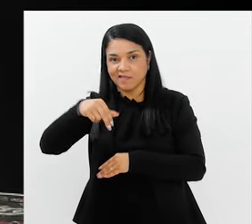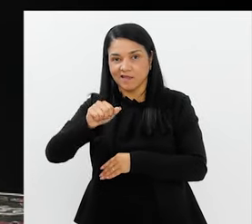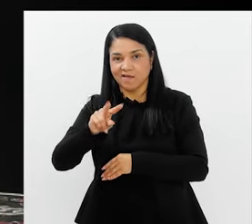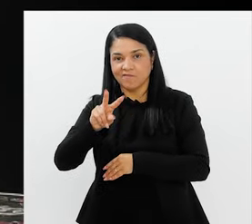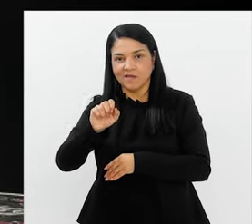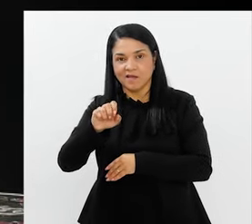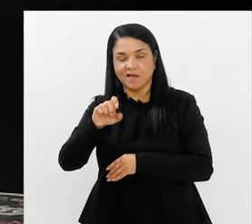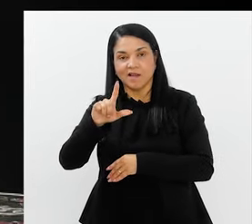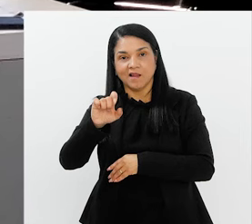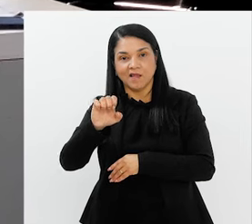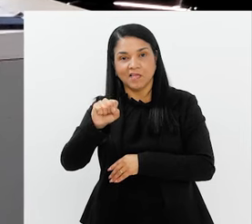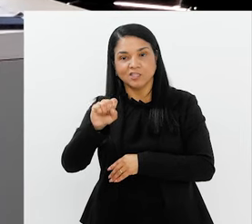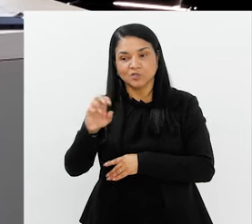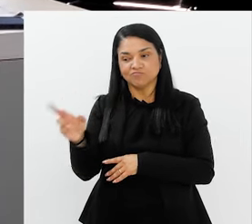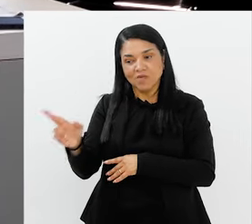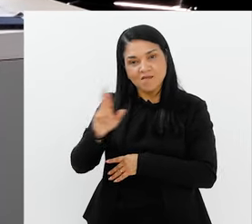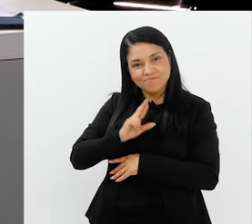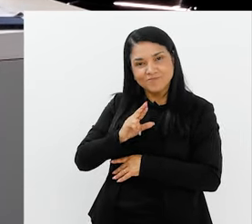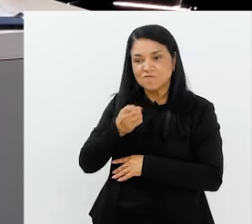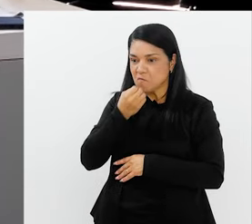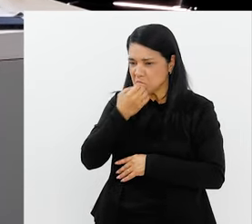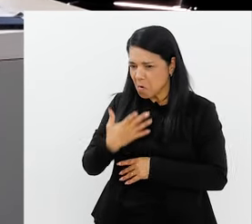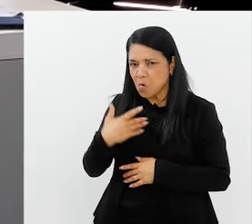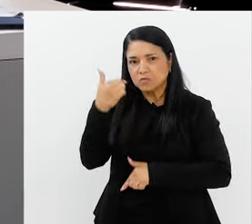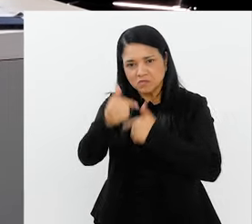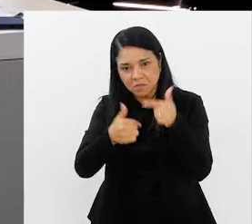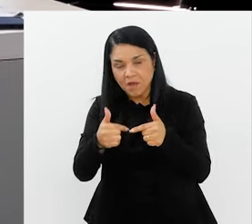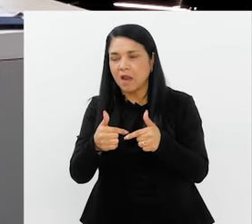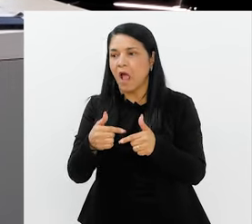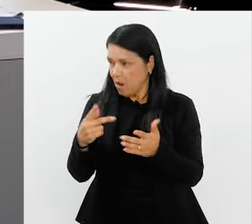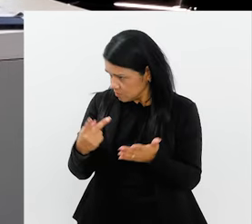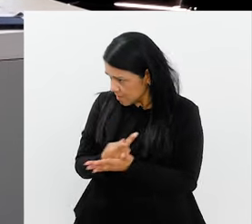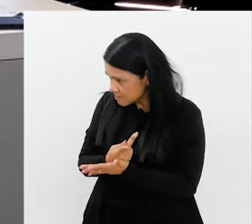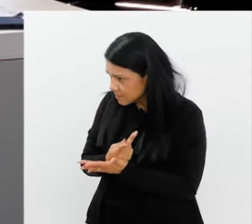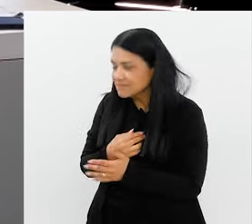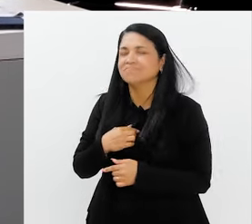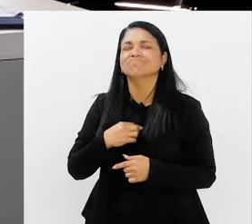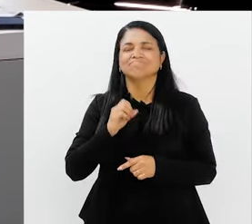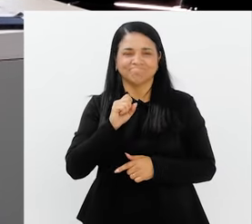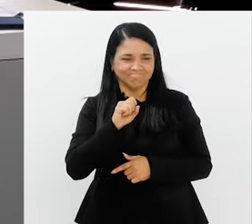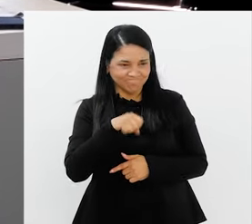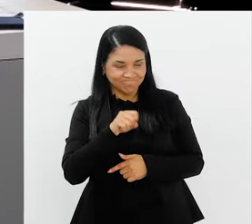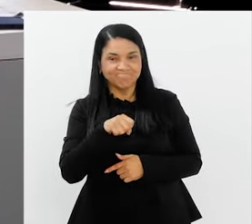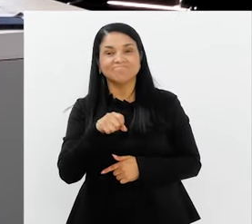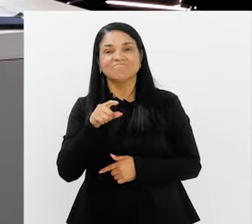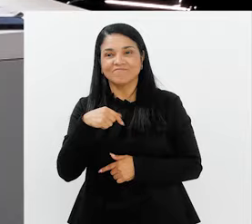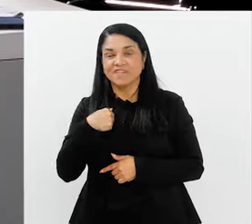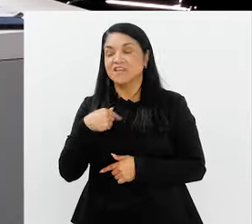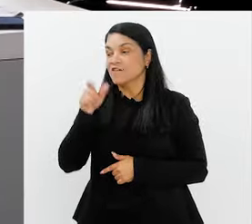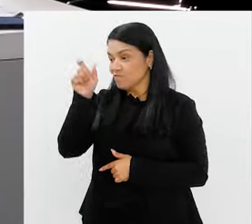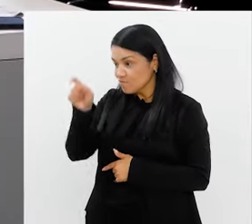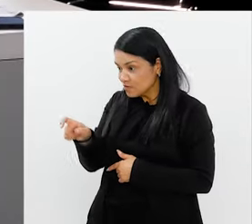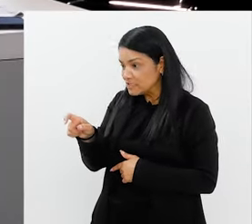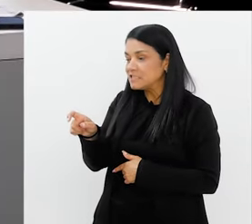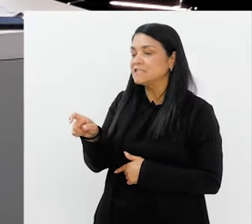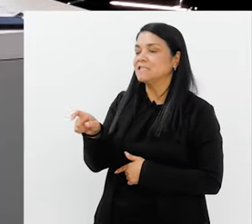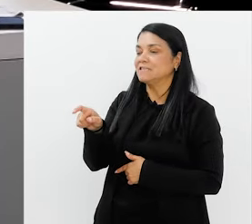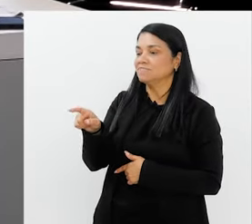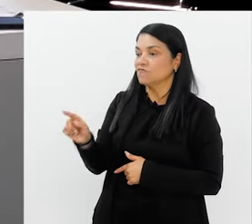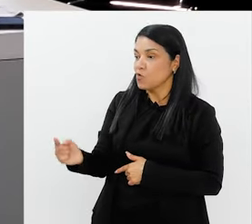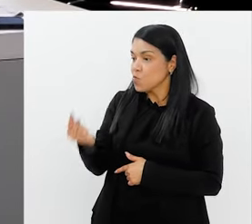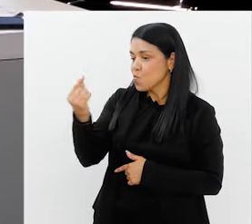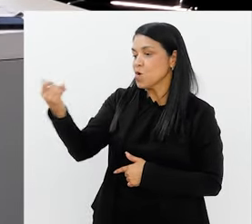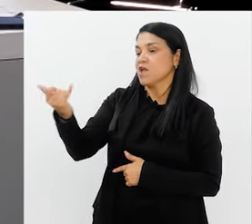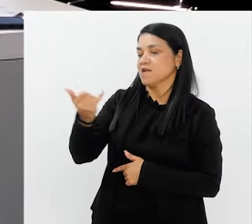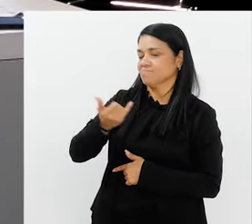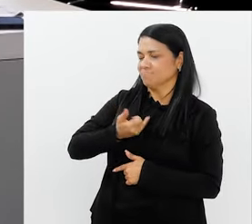trabalho, bacana, isso é muito gratificante, né? E acontece isso? Acontece, acontece. Acontece. Você foi um deles